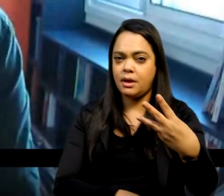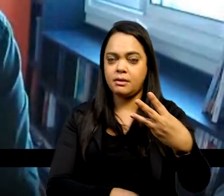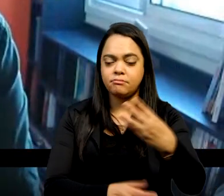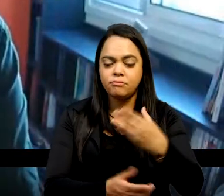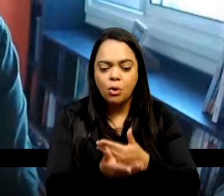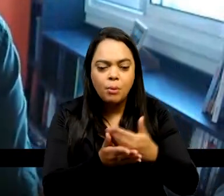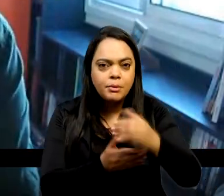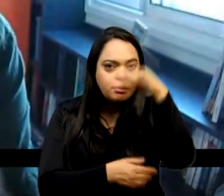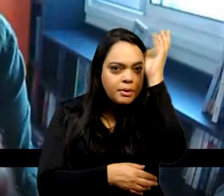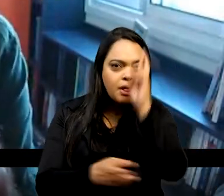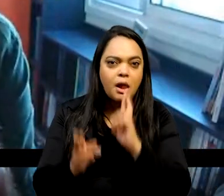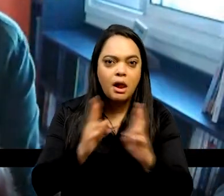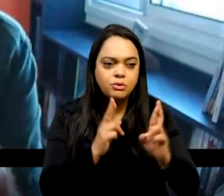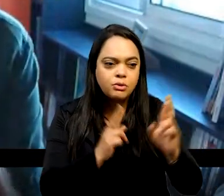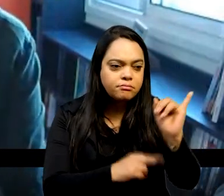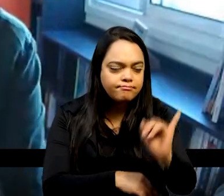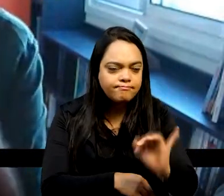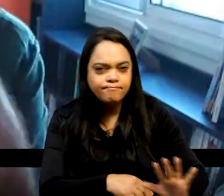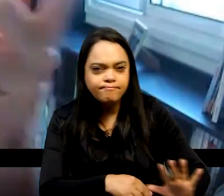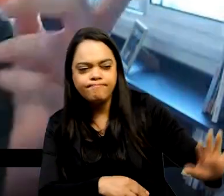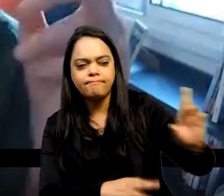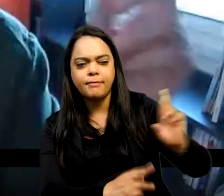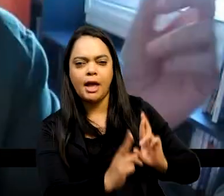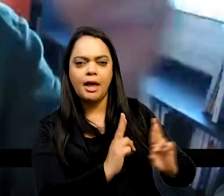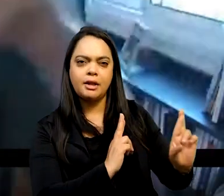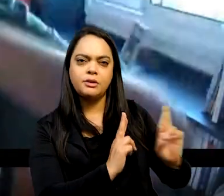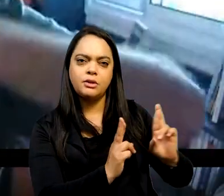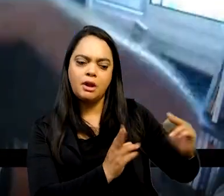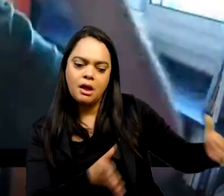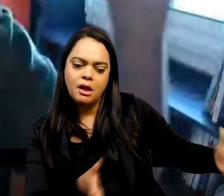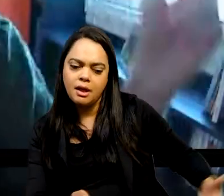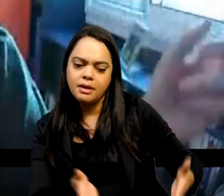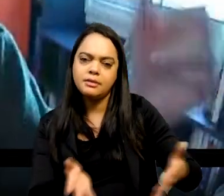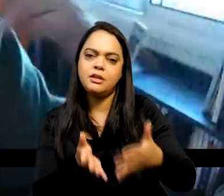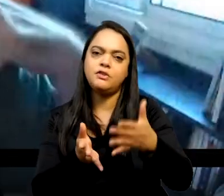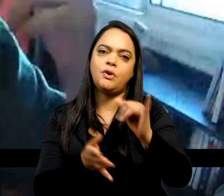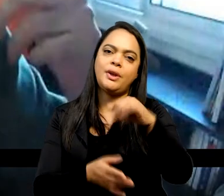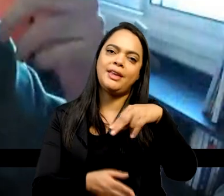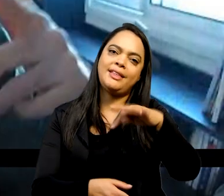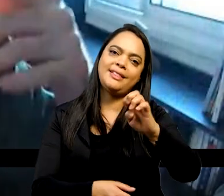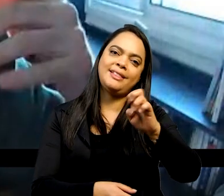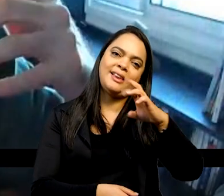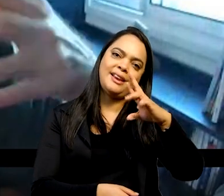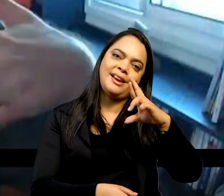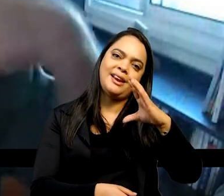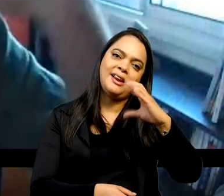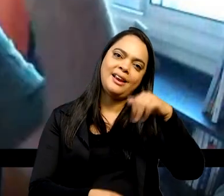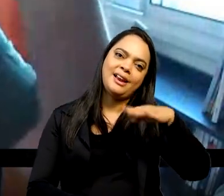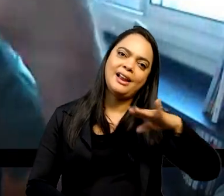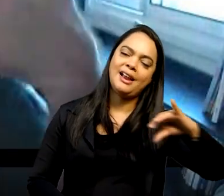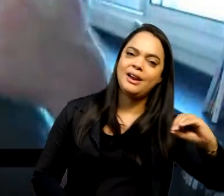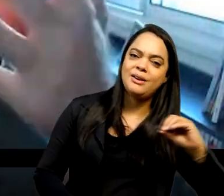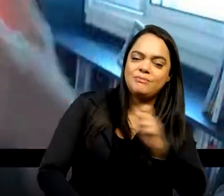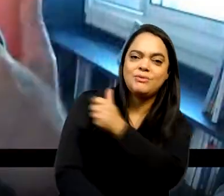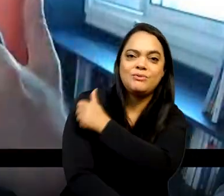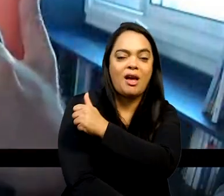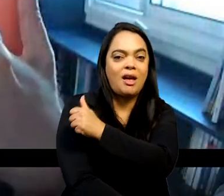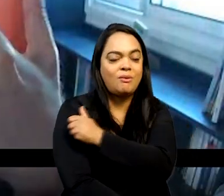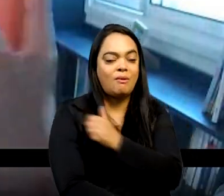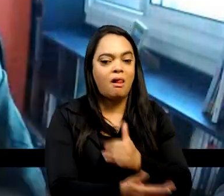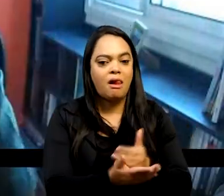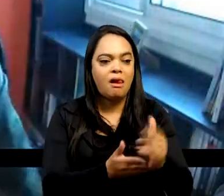internacionais, que estimulou, então, intercâmbios estudantis, que estimulou interesse